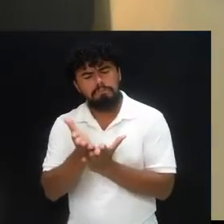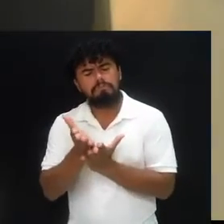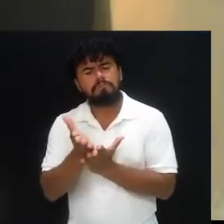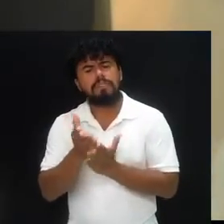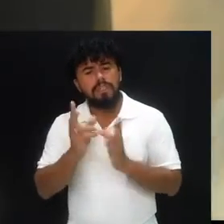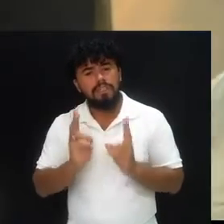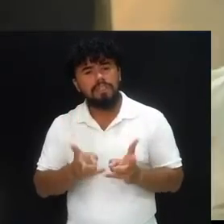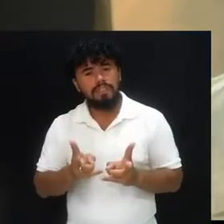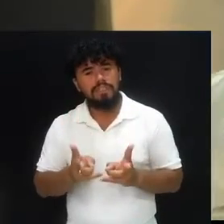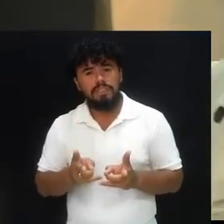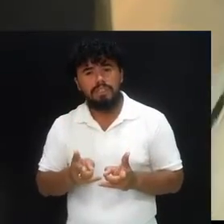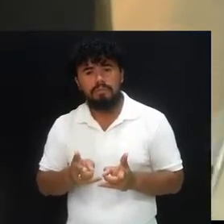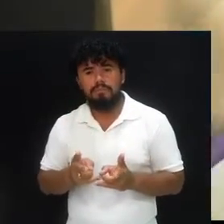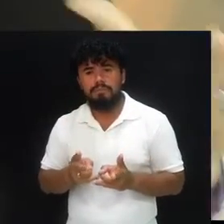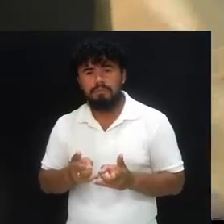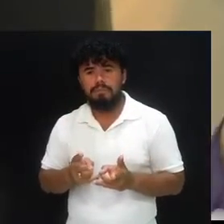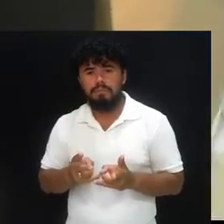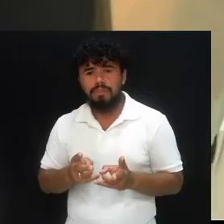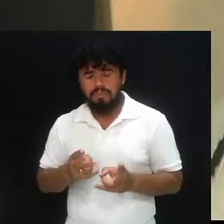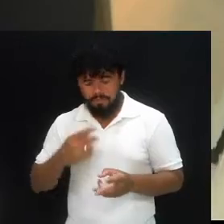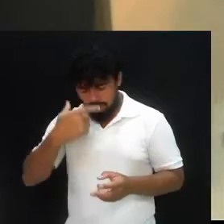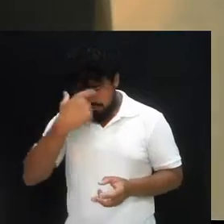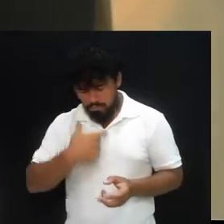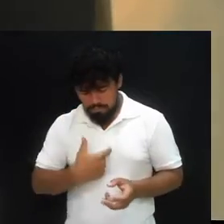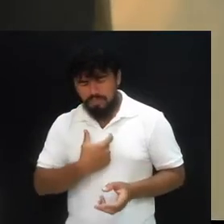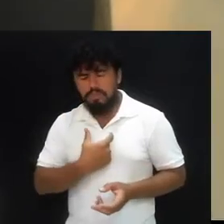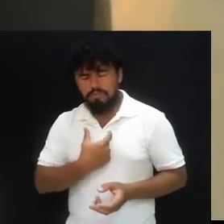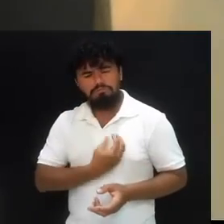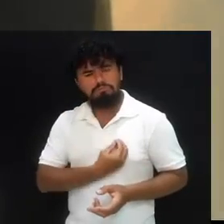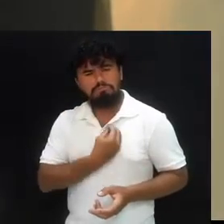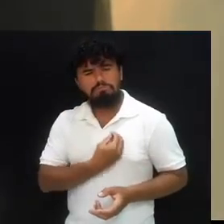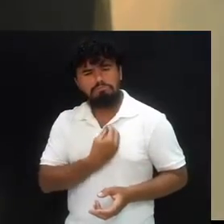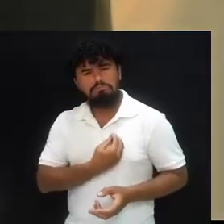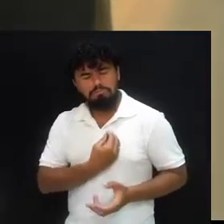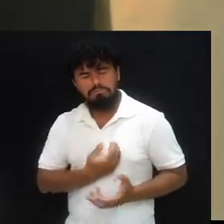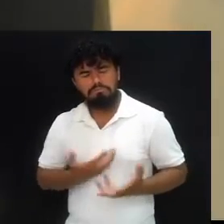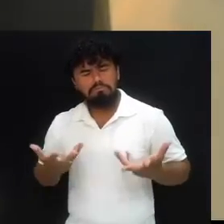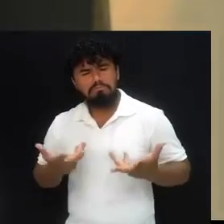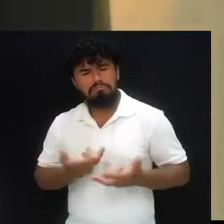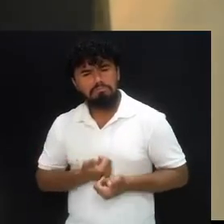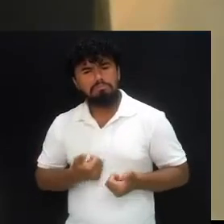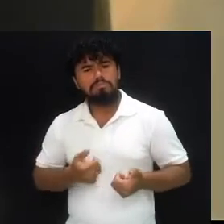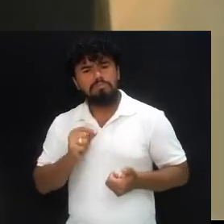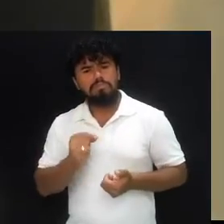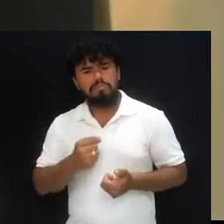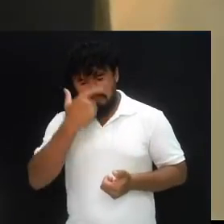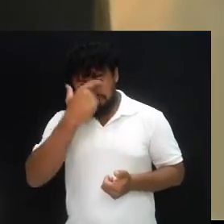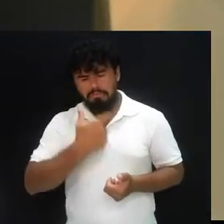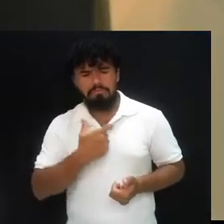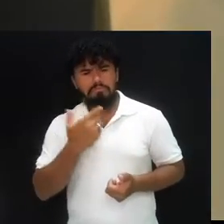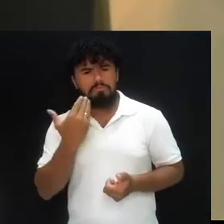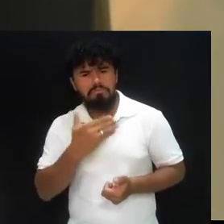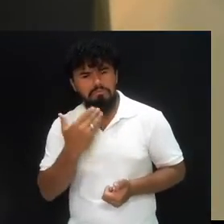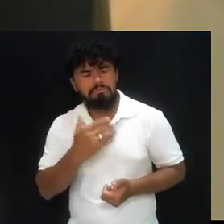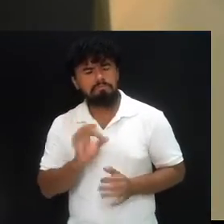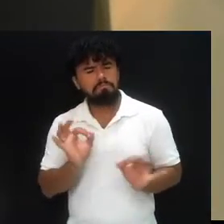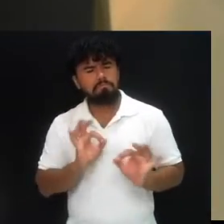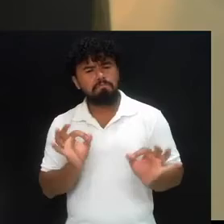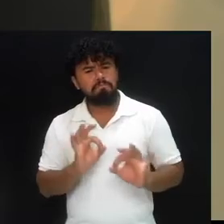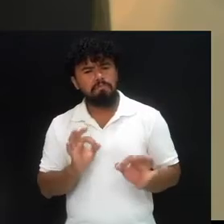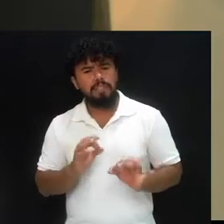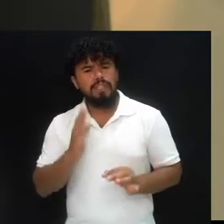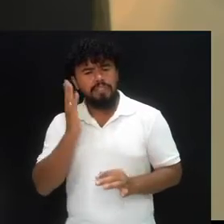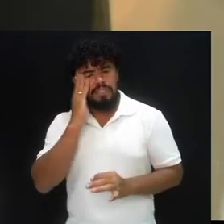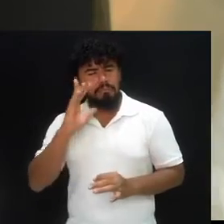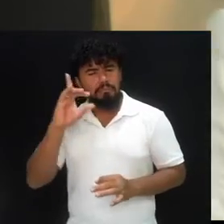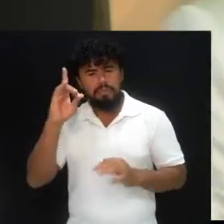foi sincero do verbo sem cera. Ele não tinha falhas ou fissuras no caráter. Ele sabia a